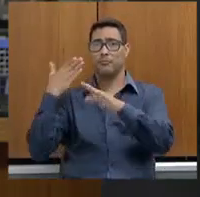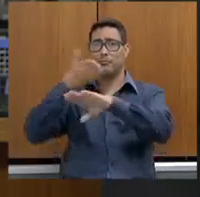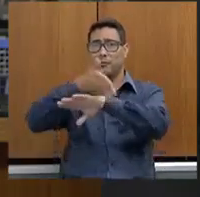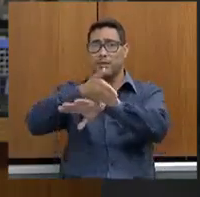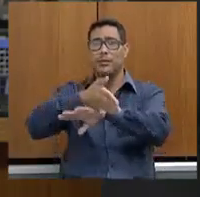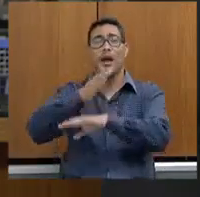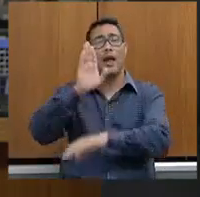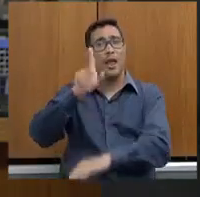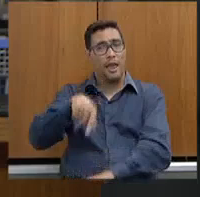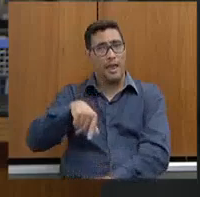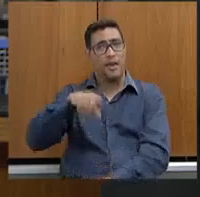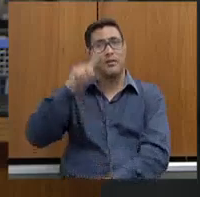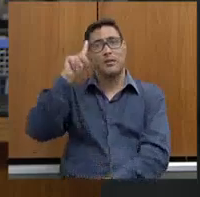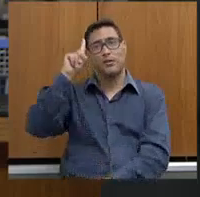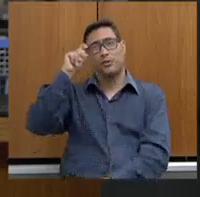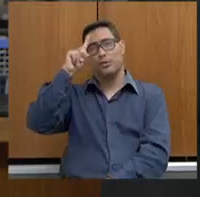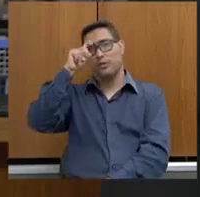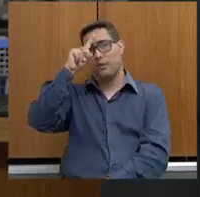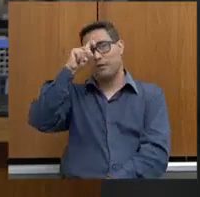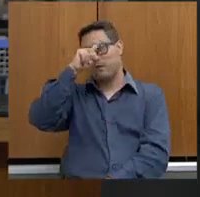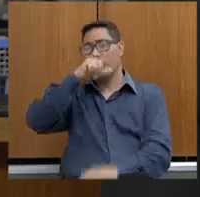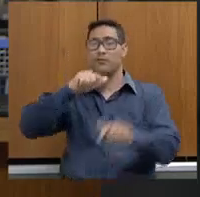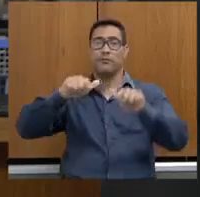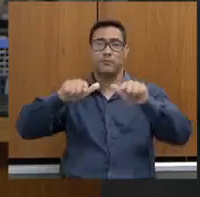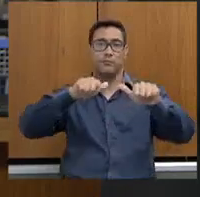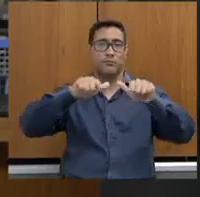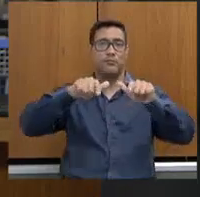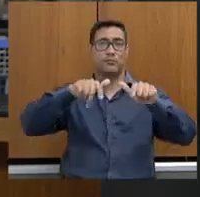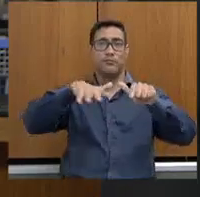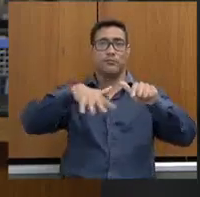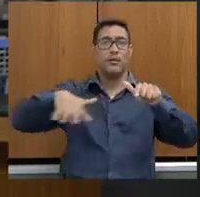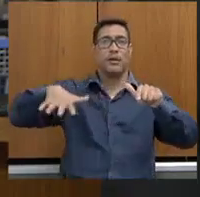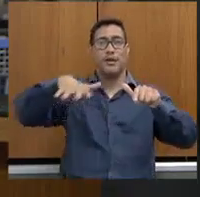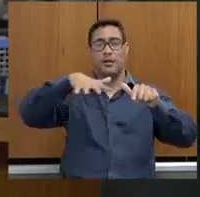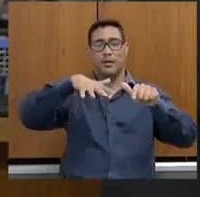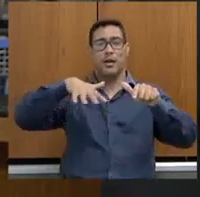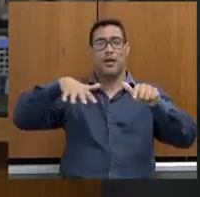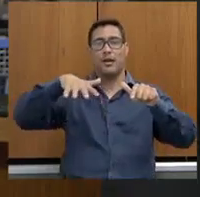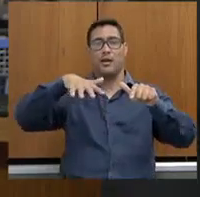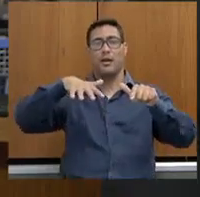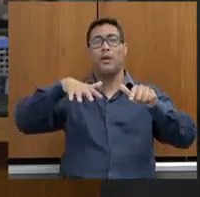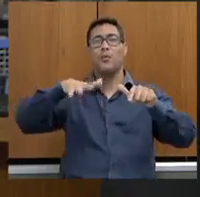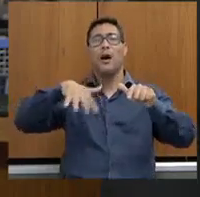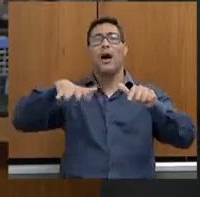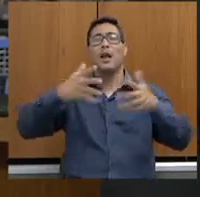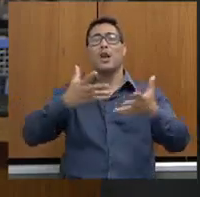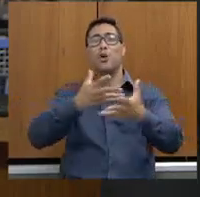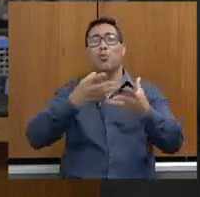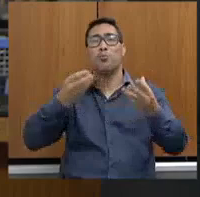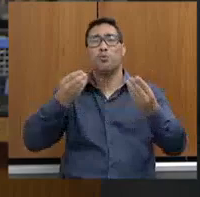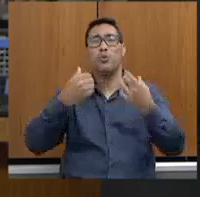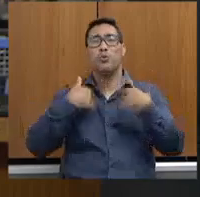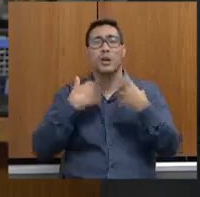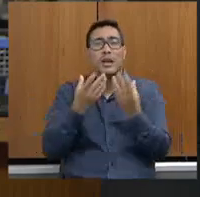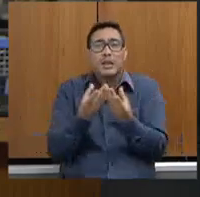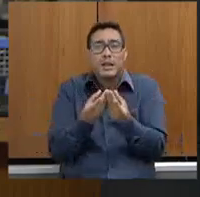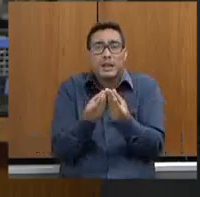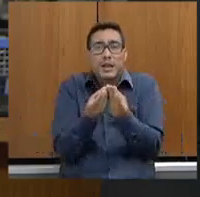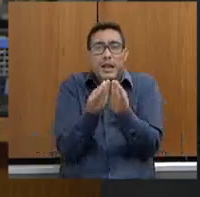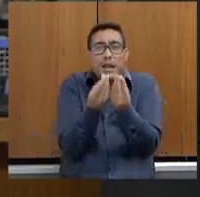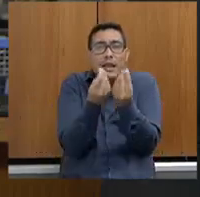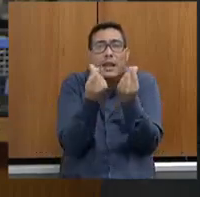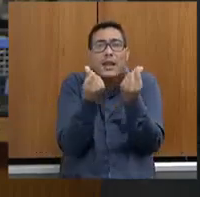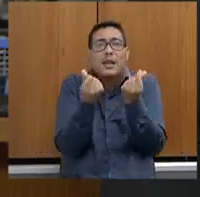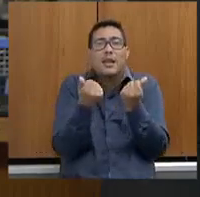difícil trabalhar nessa área. É uma área muito sensível, não presidente? Muito sensível. E